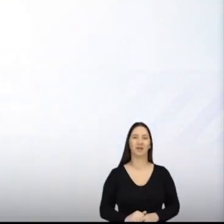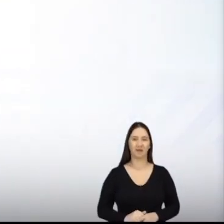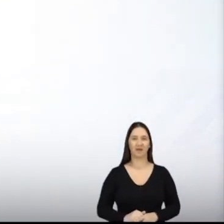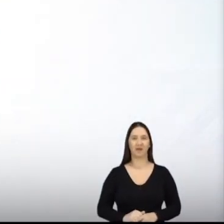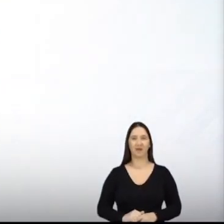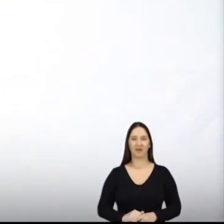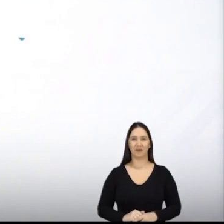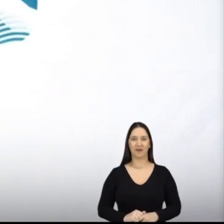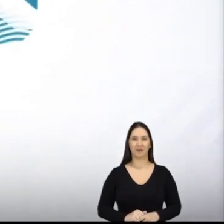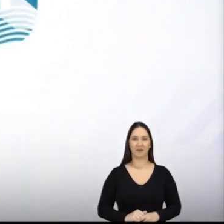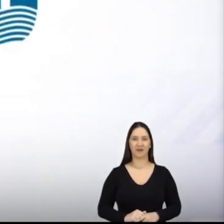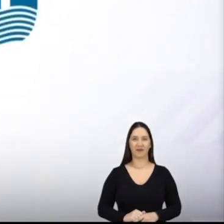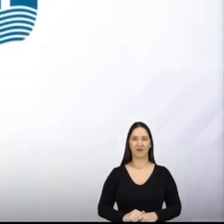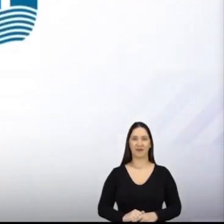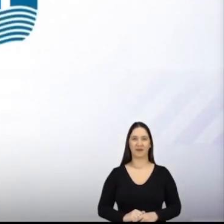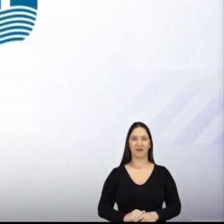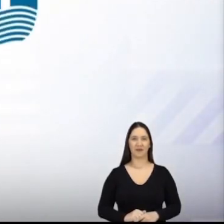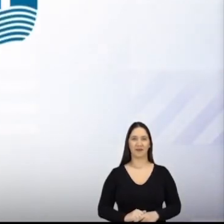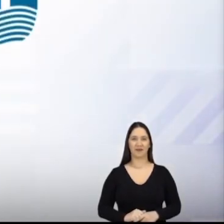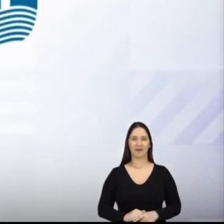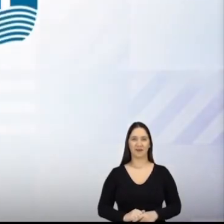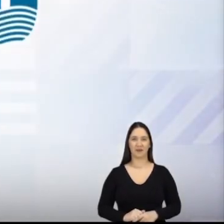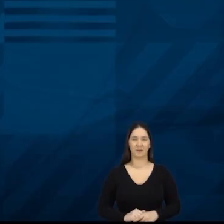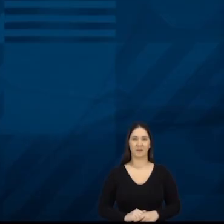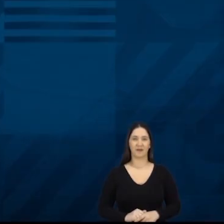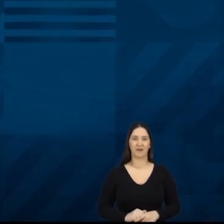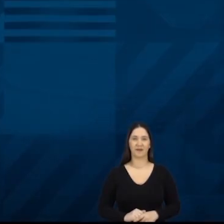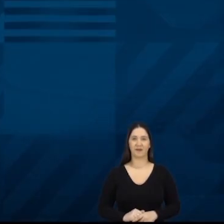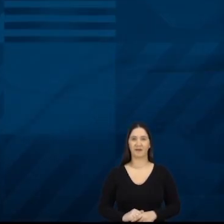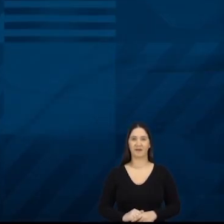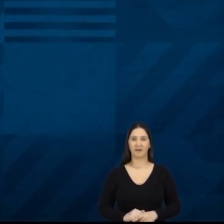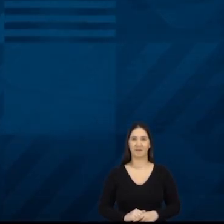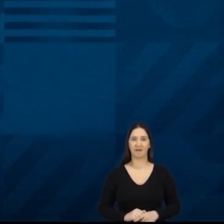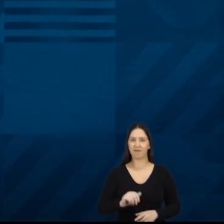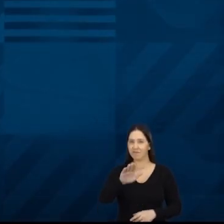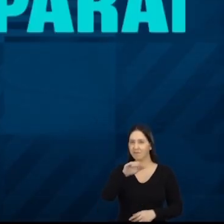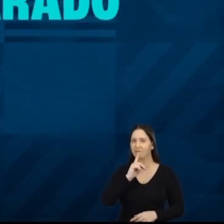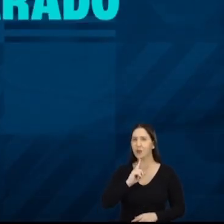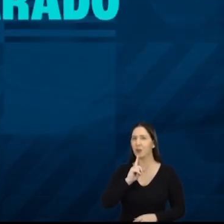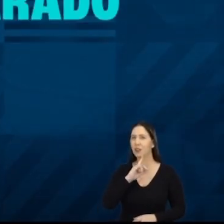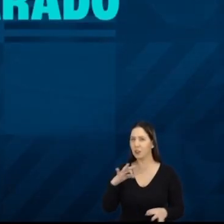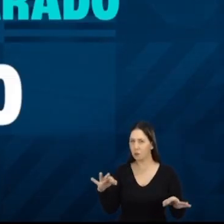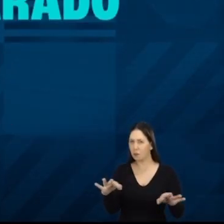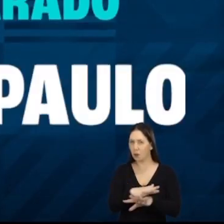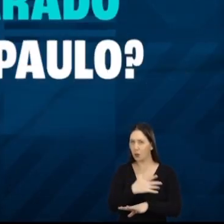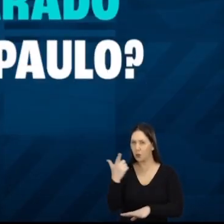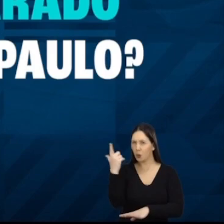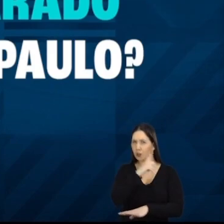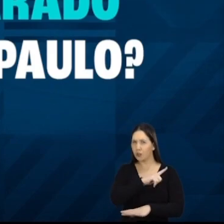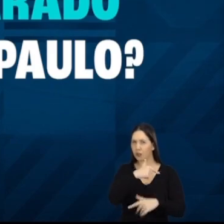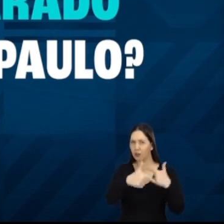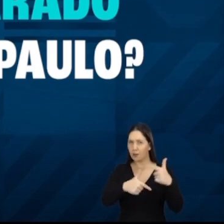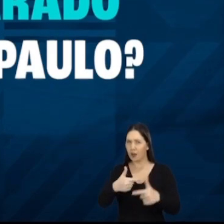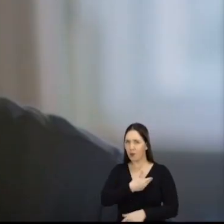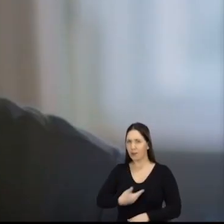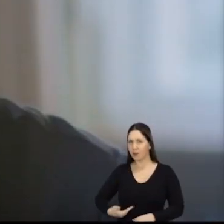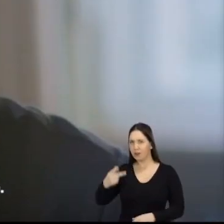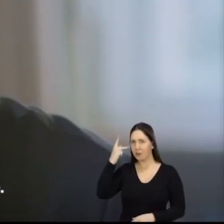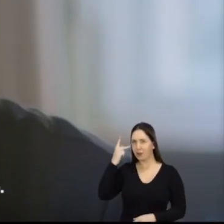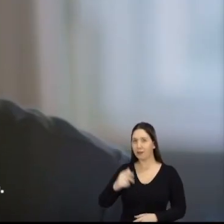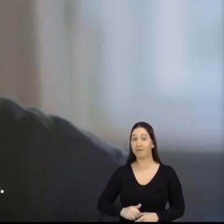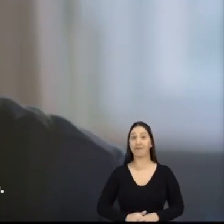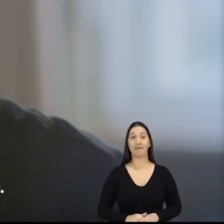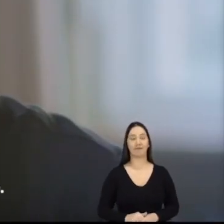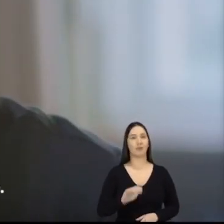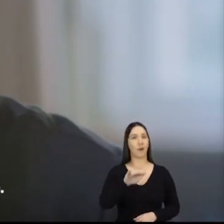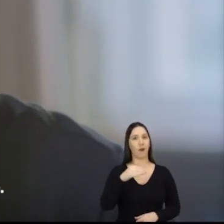Começa agora. Rodrigo 45. Rodrigo, você se sente preparado pra governar São Paulo? Olha, eu vou te